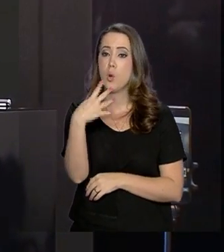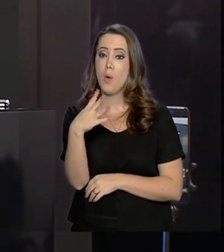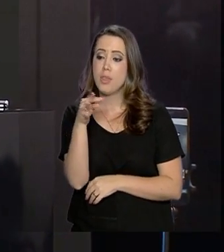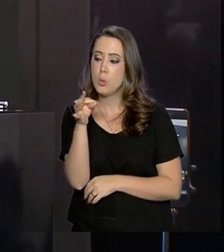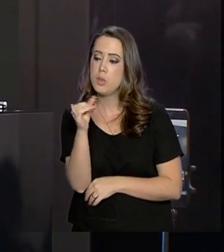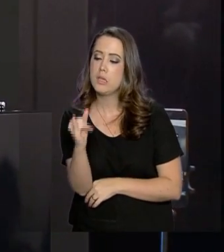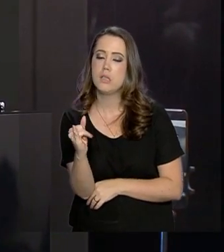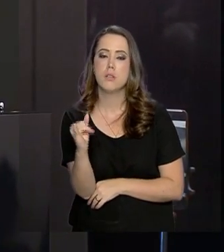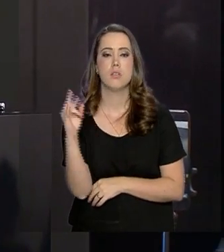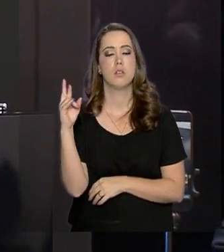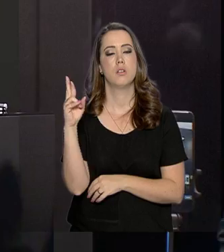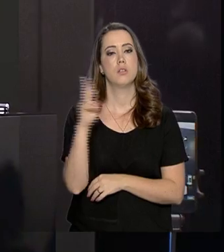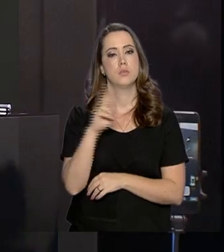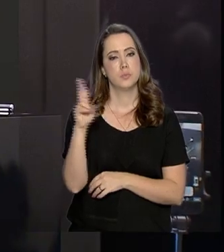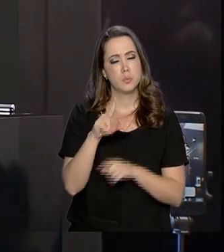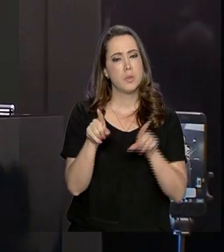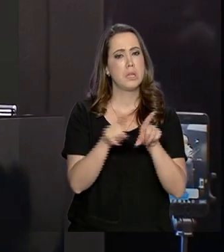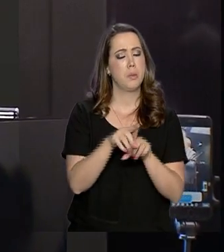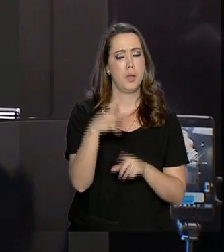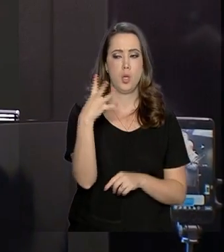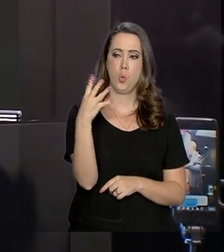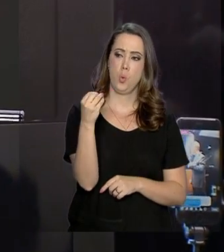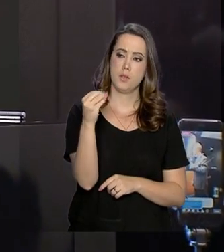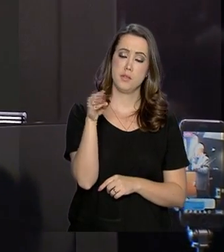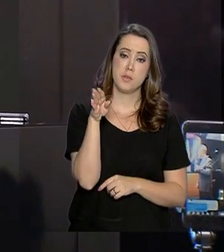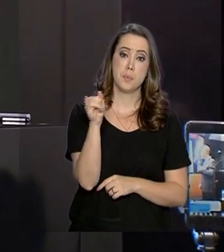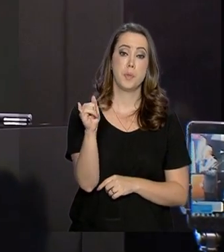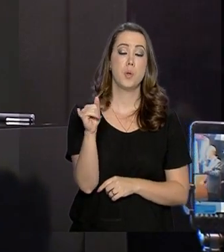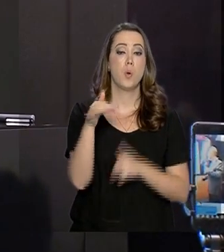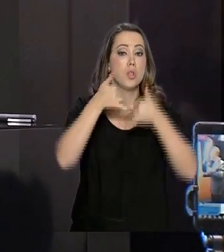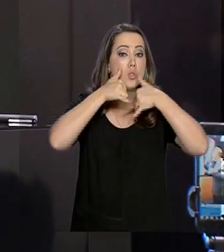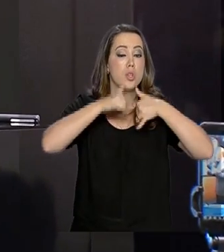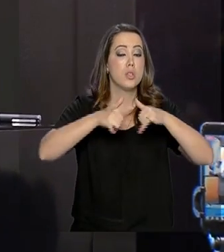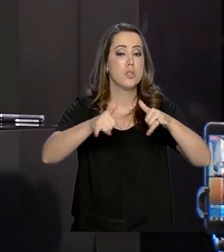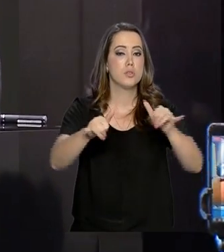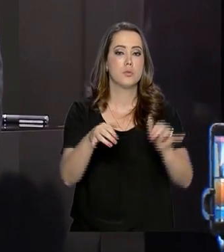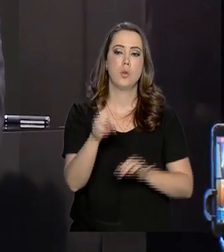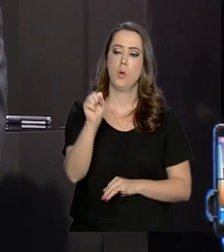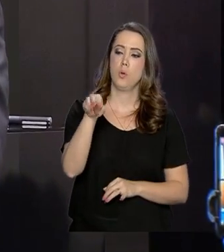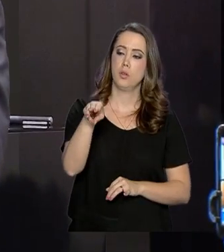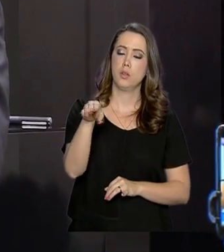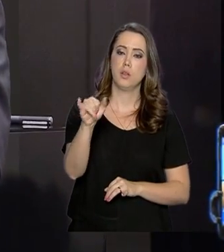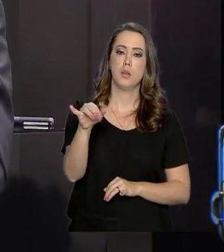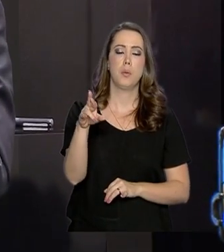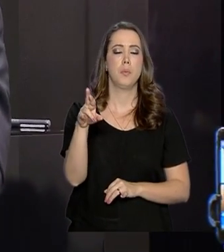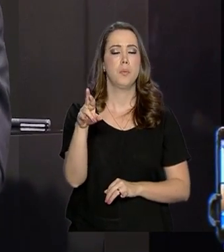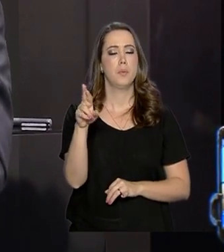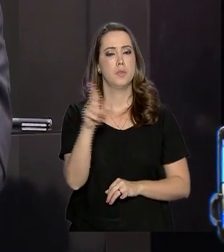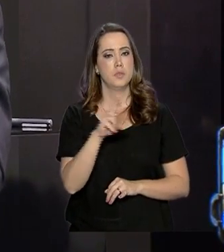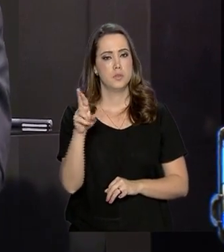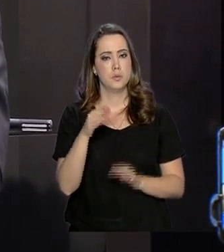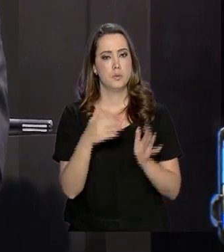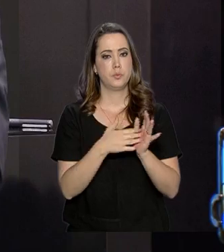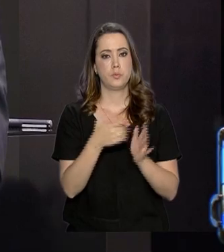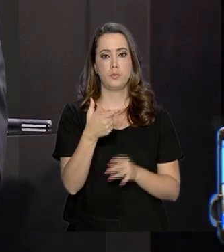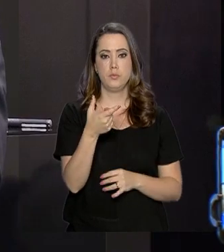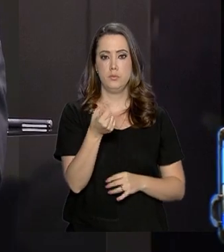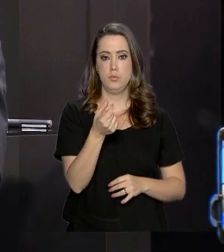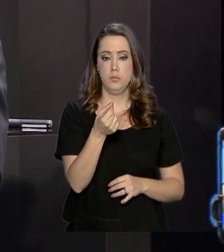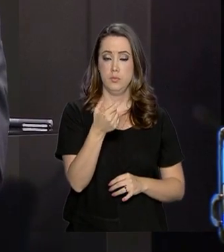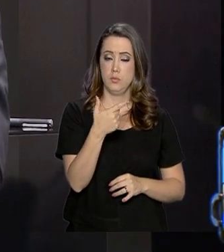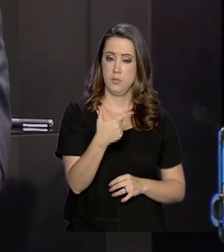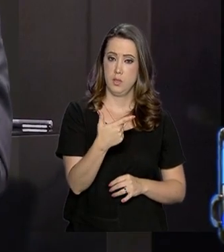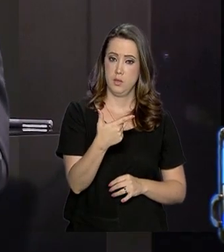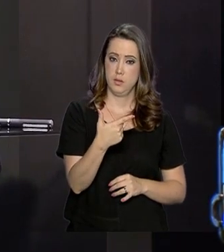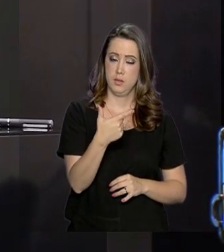biocombustíveis, 400 bilhões em energia elétrica, 80 bilhões até 2022 no setor de